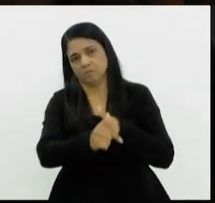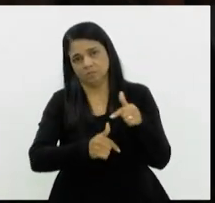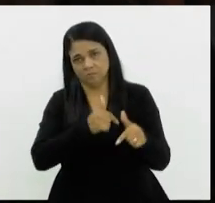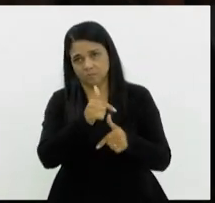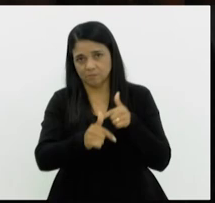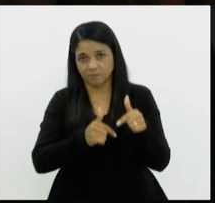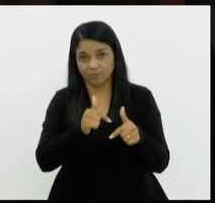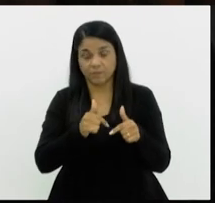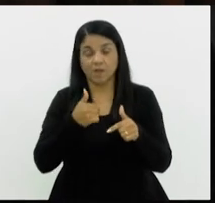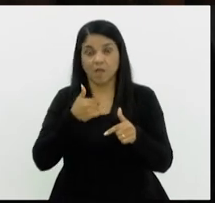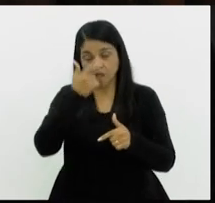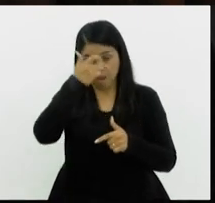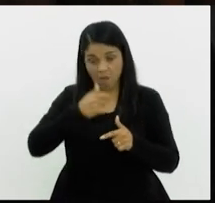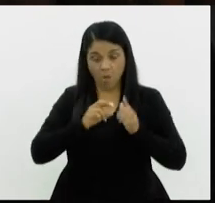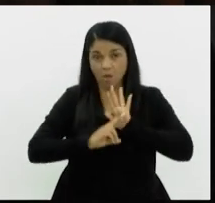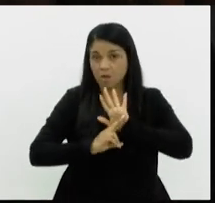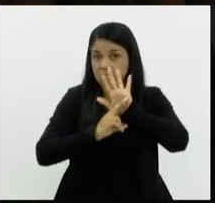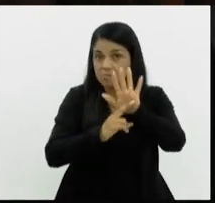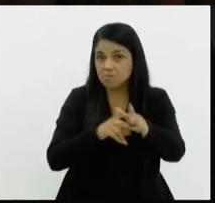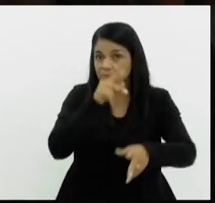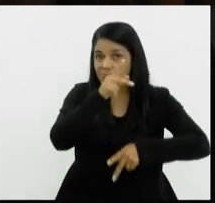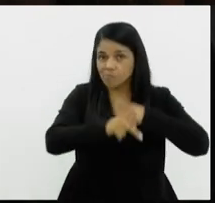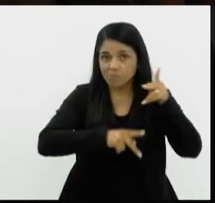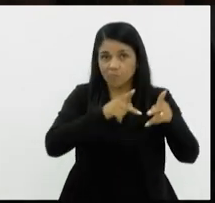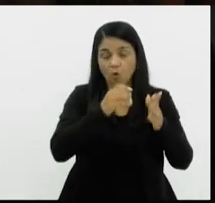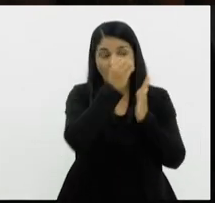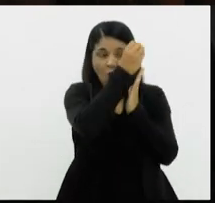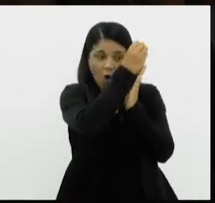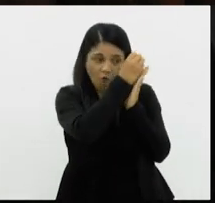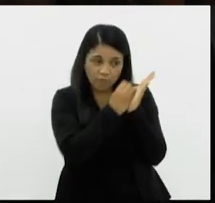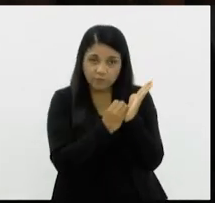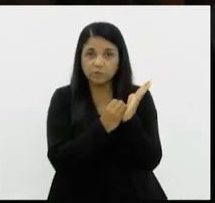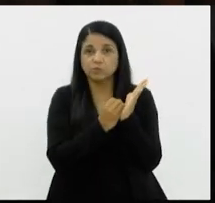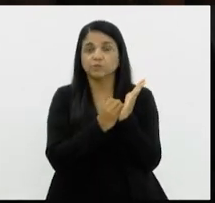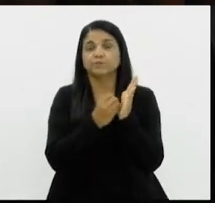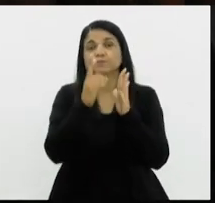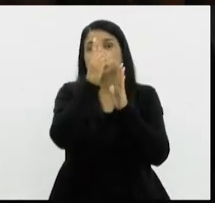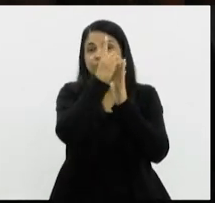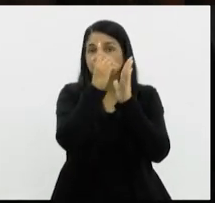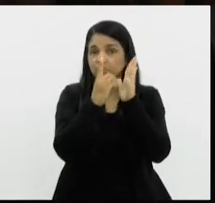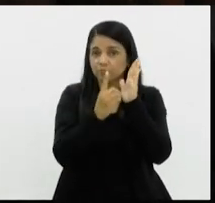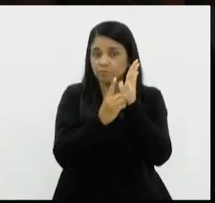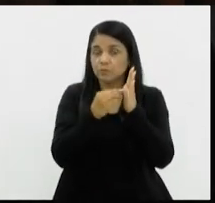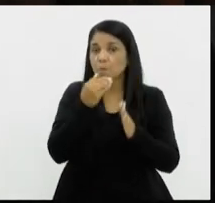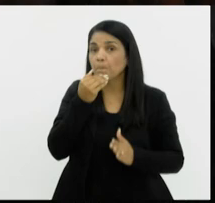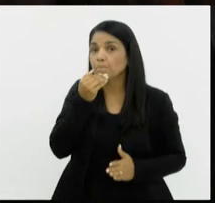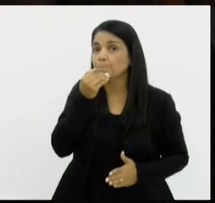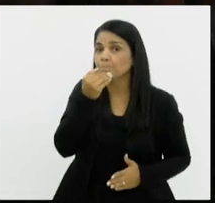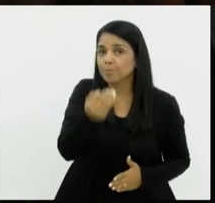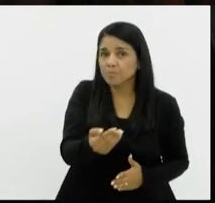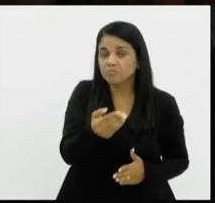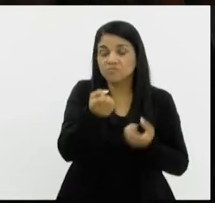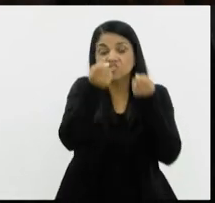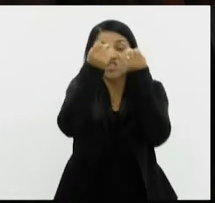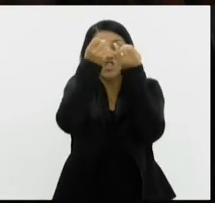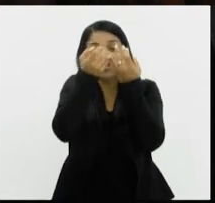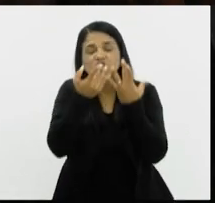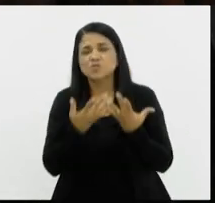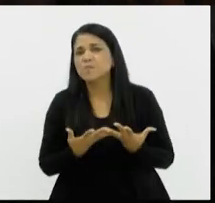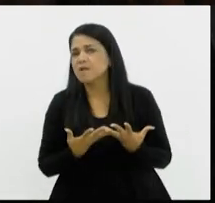enquanto representante da população, fiz um ofício ao Detro pedindo explicação